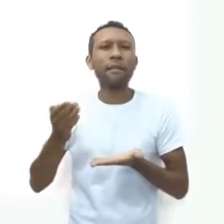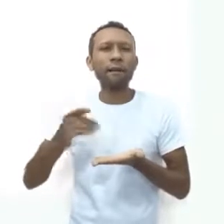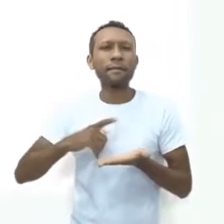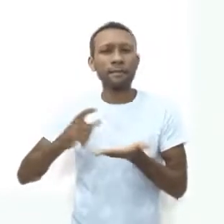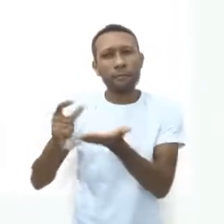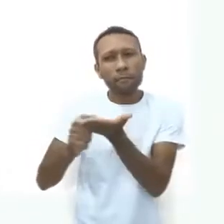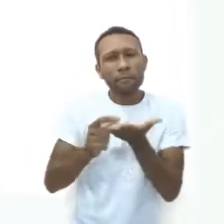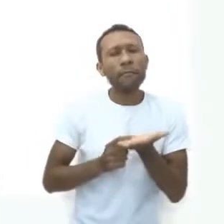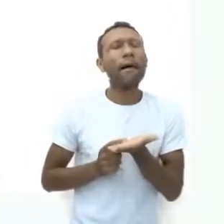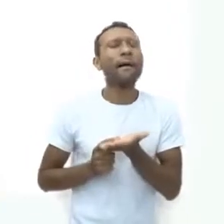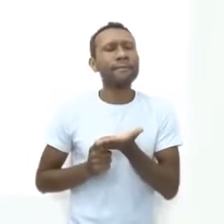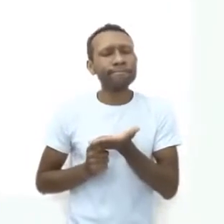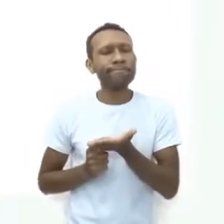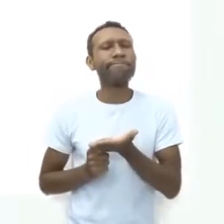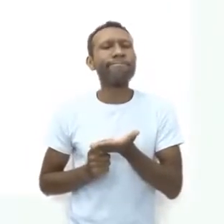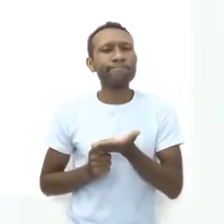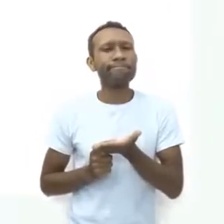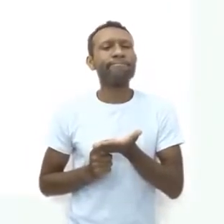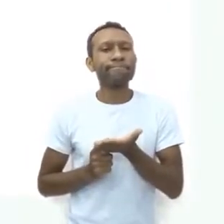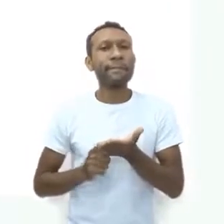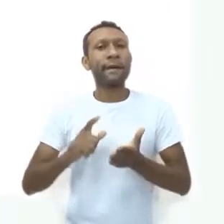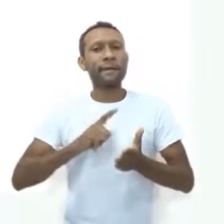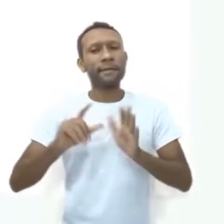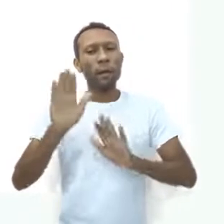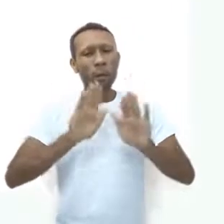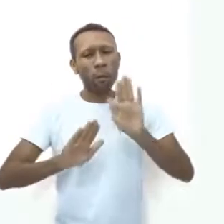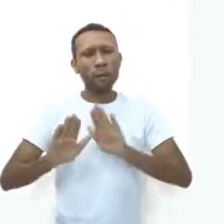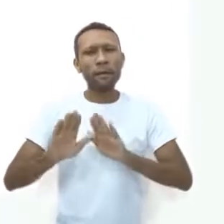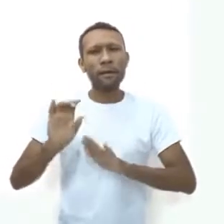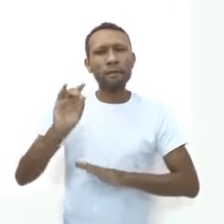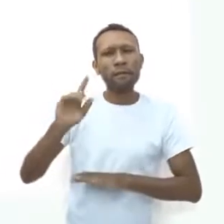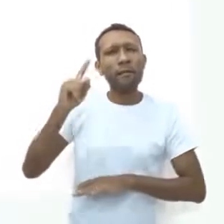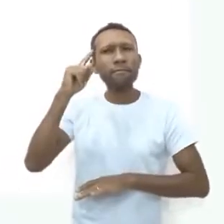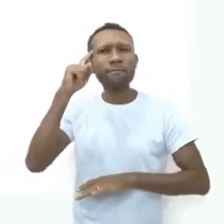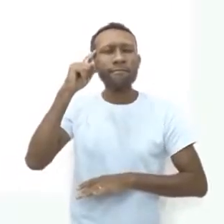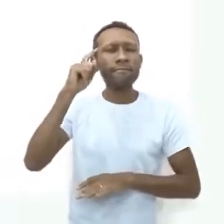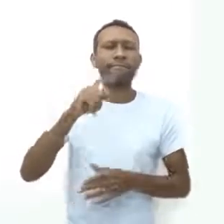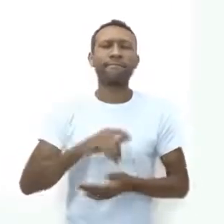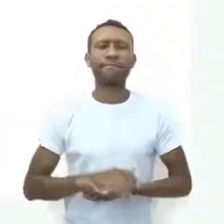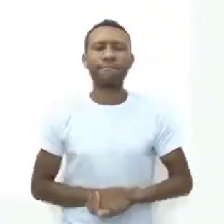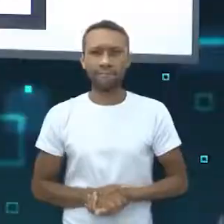softwares maliciosos. Depois disso, é só pensar na vitória.